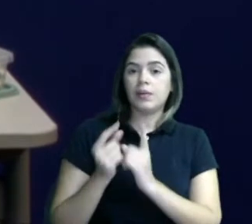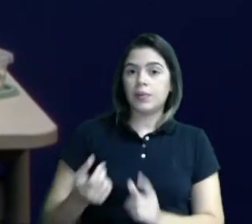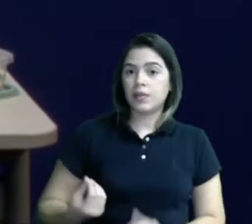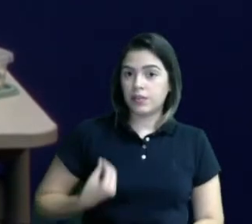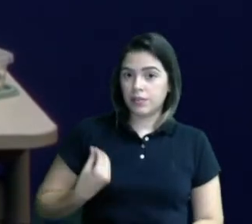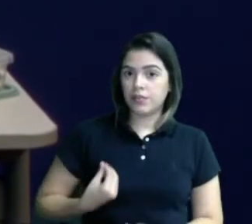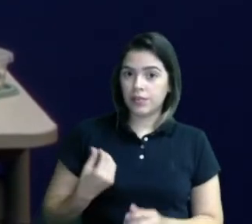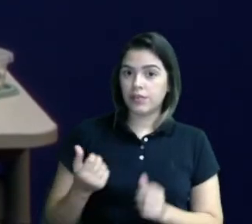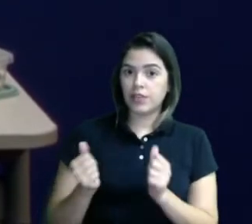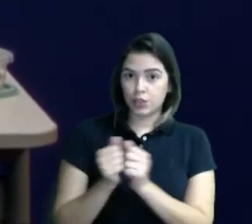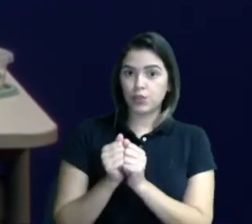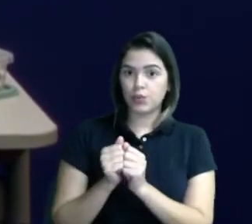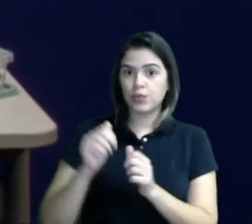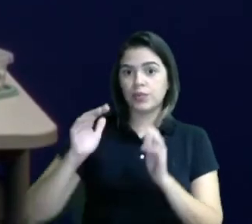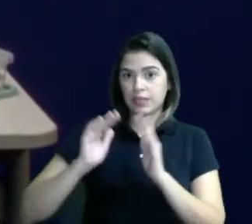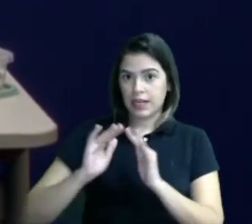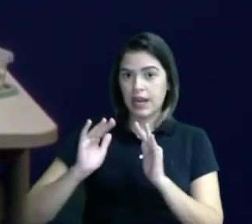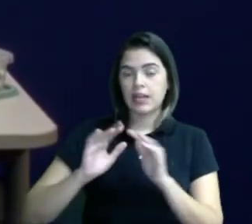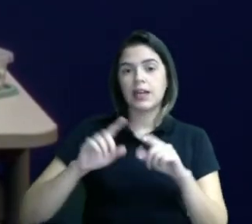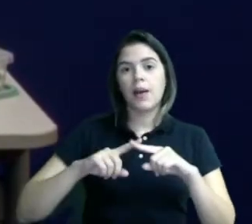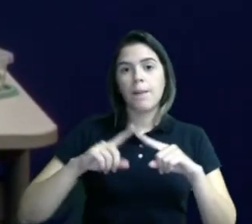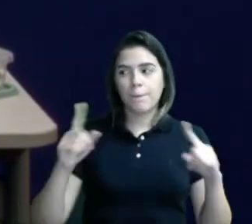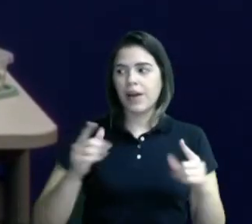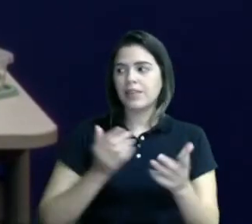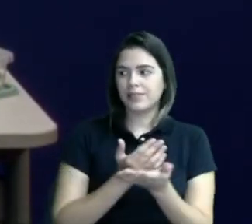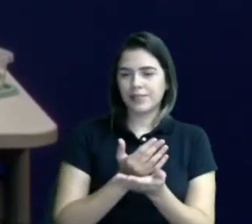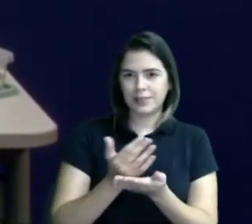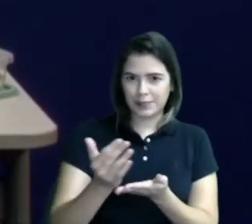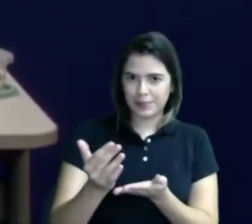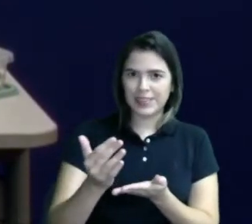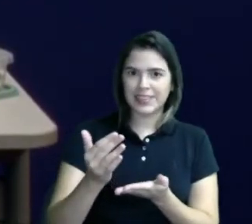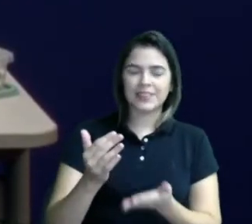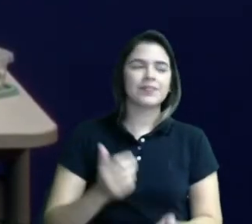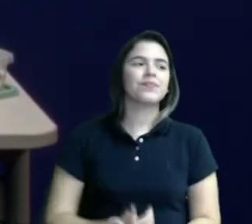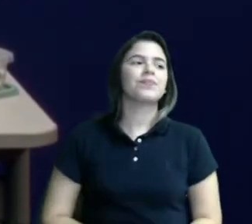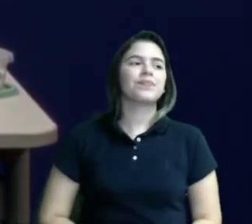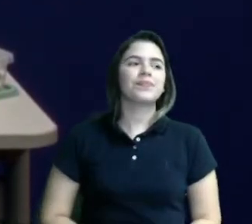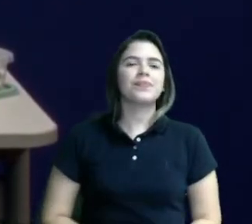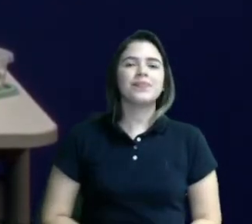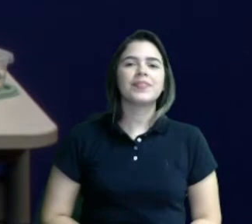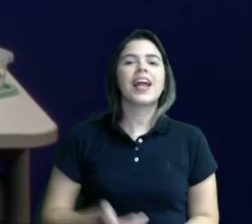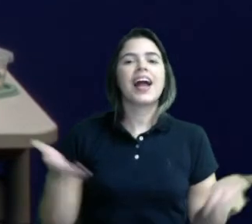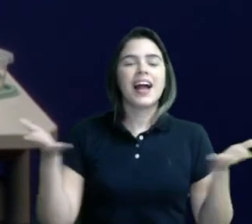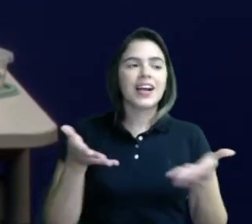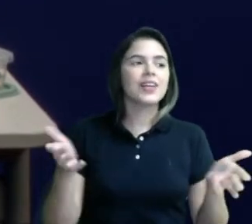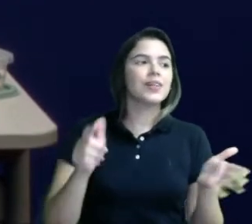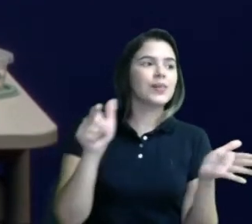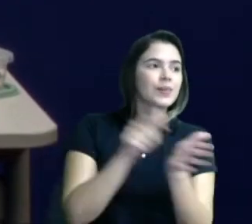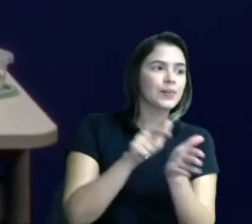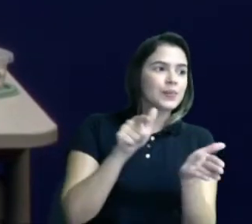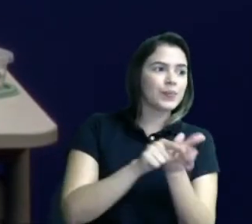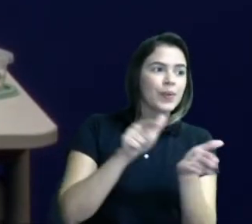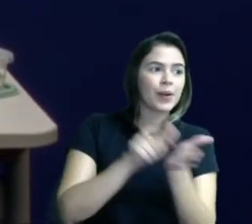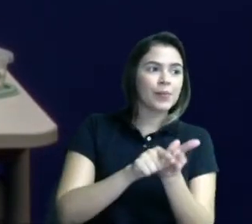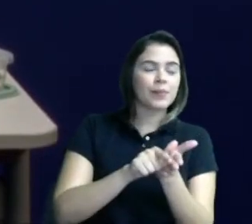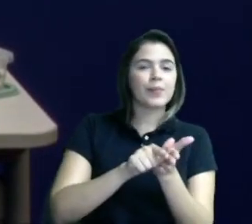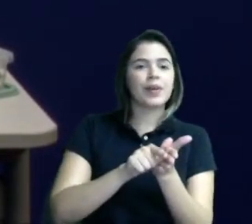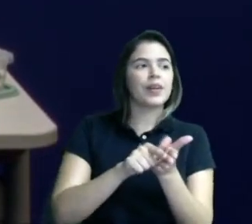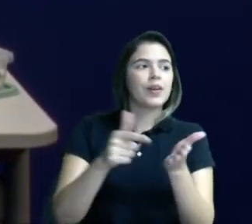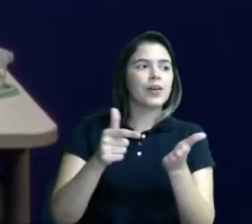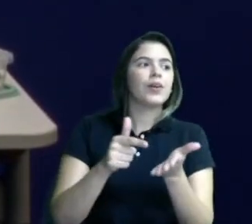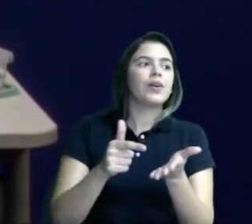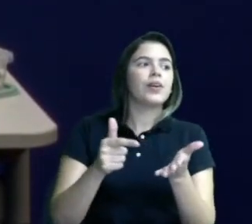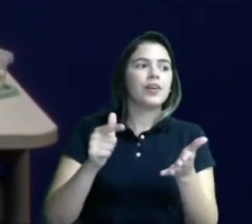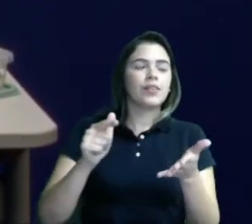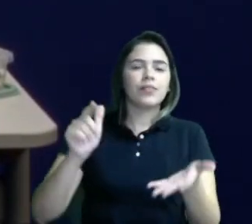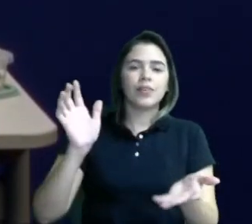com você, né? Mas vamos começar. Nós vamos pegar a folha de papel ofício e vamos dobrar